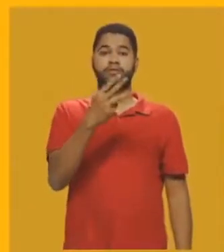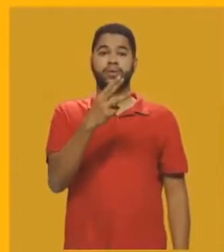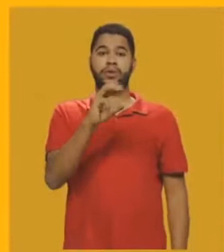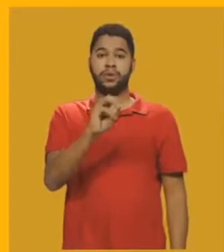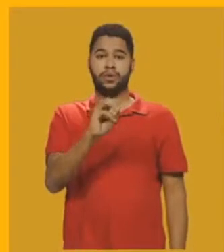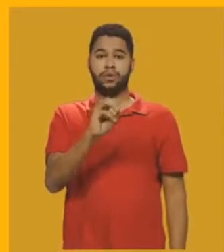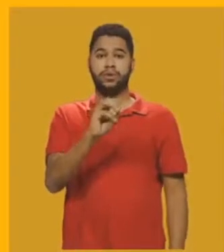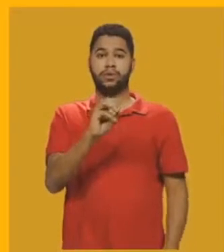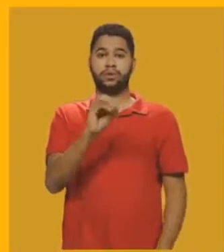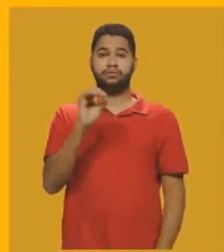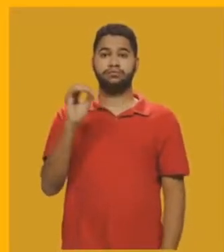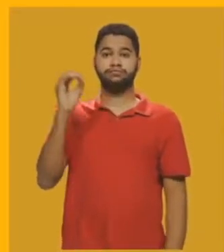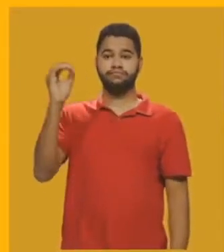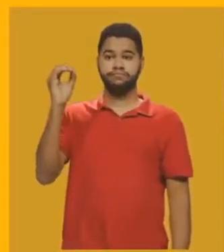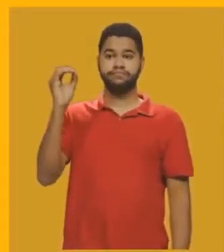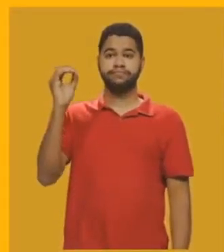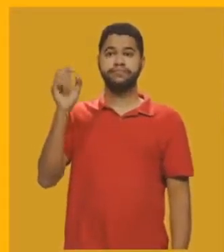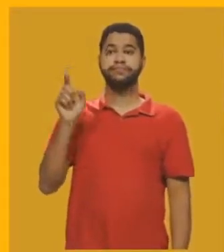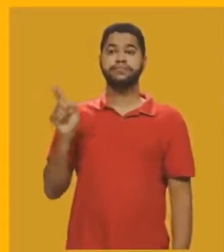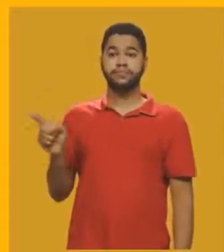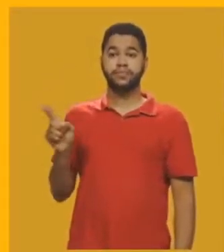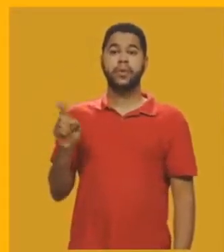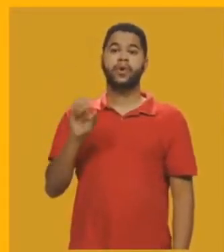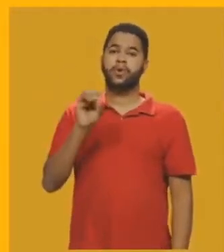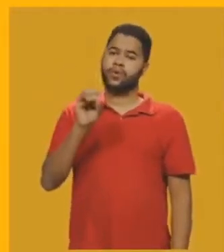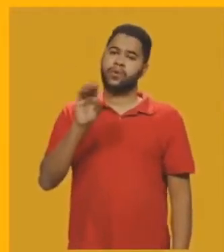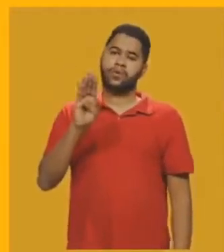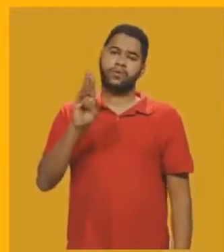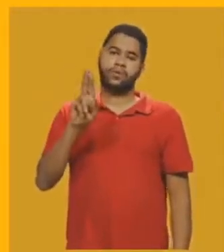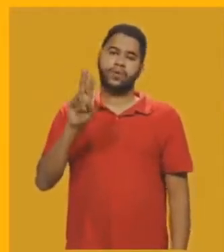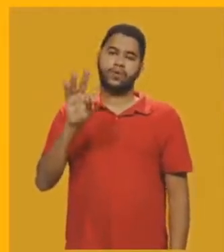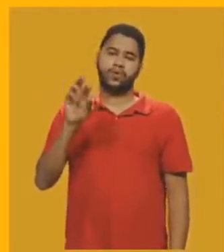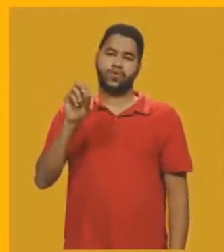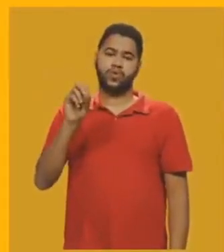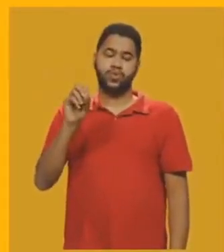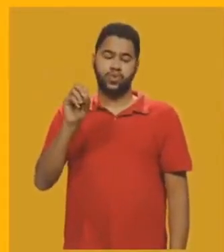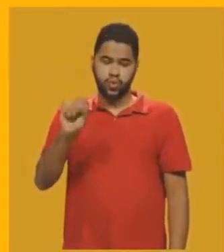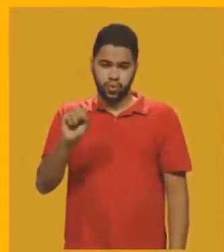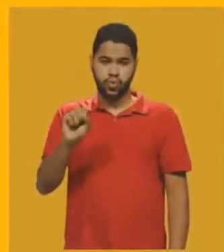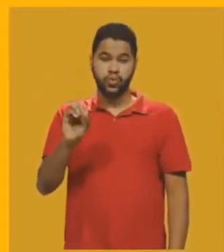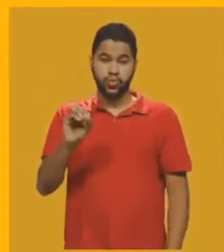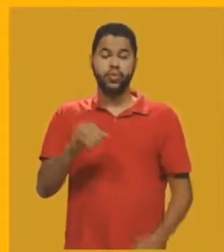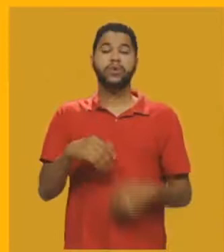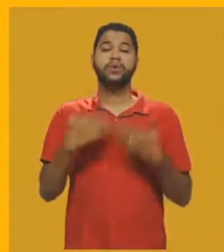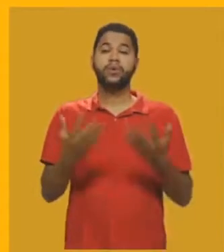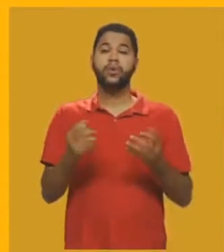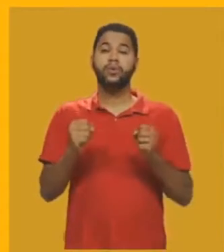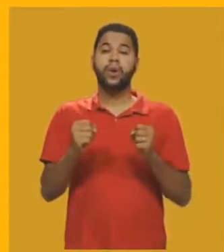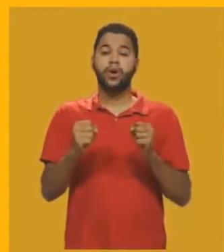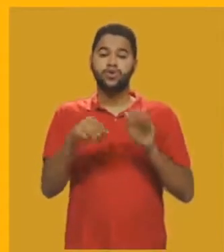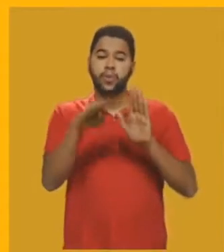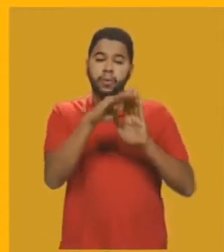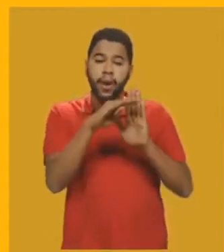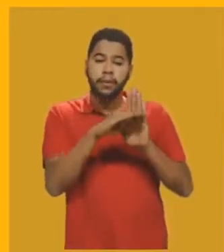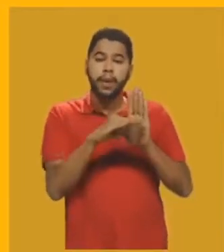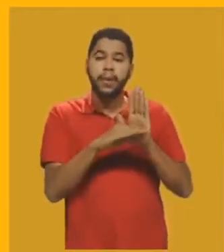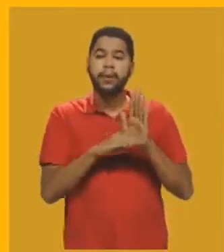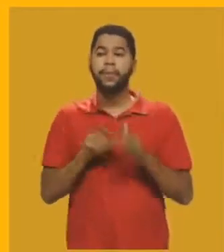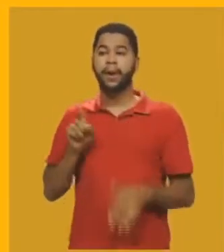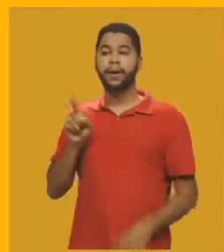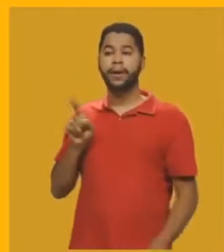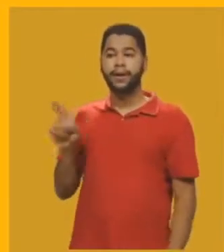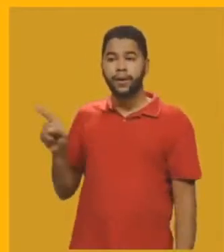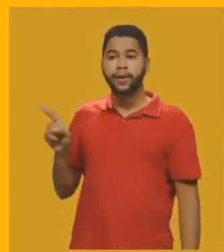Este ângulo é um ângulo obtuso, então eu posso classificar este triângulo